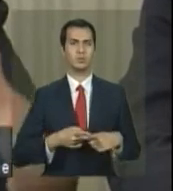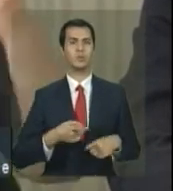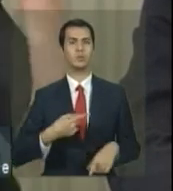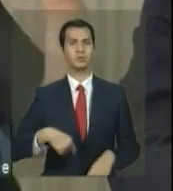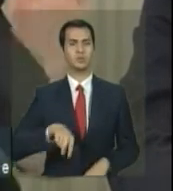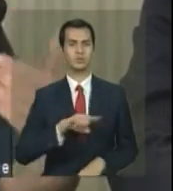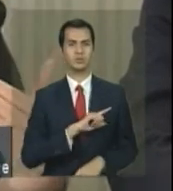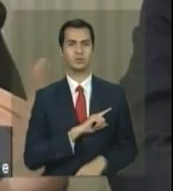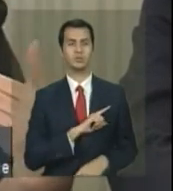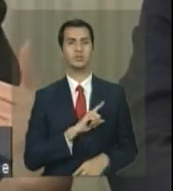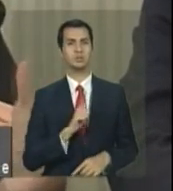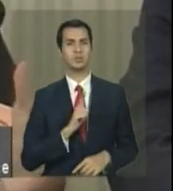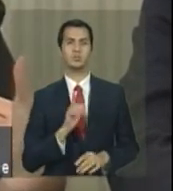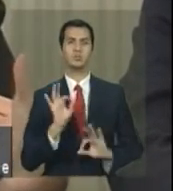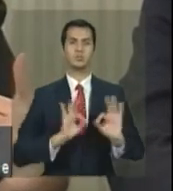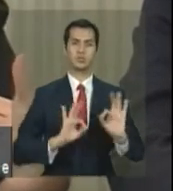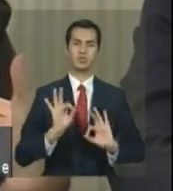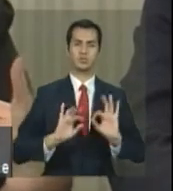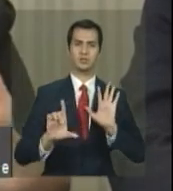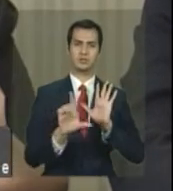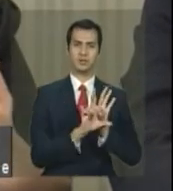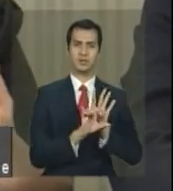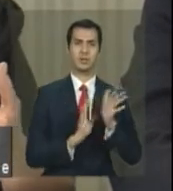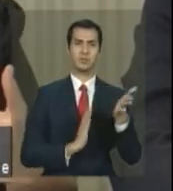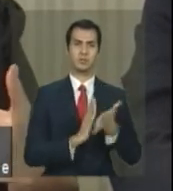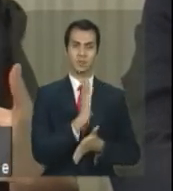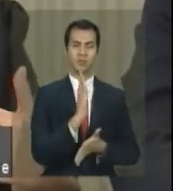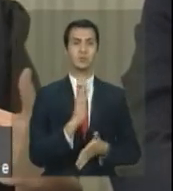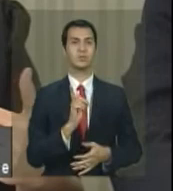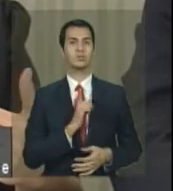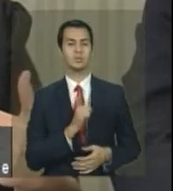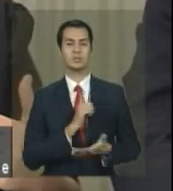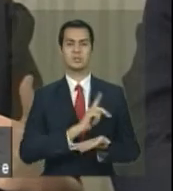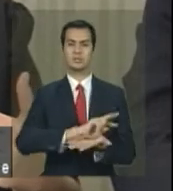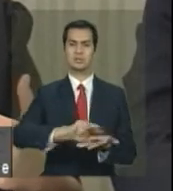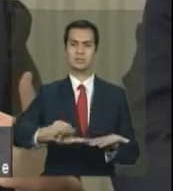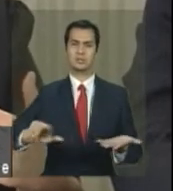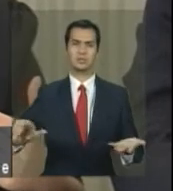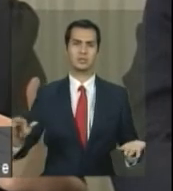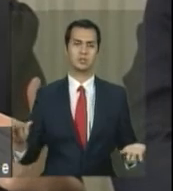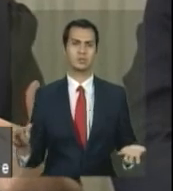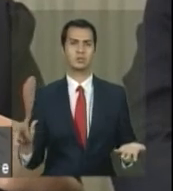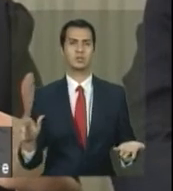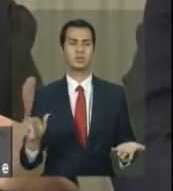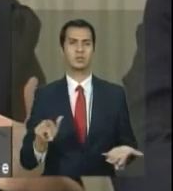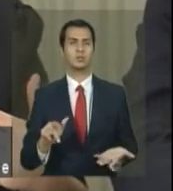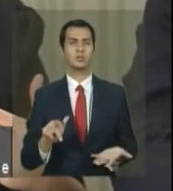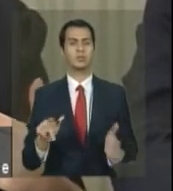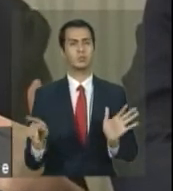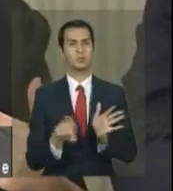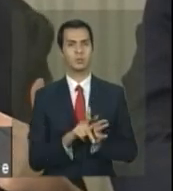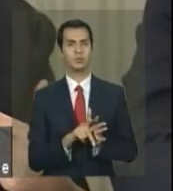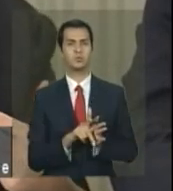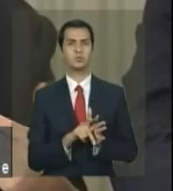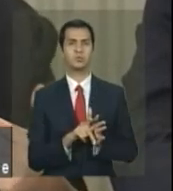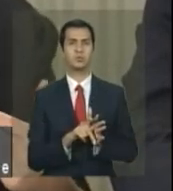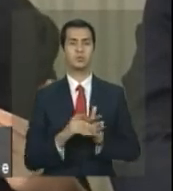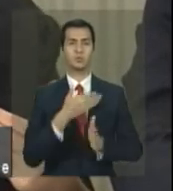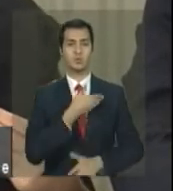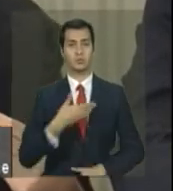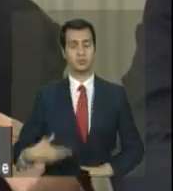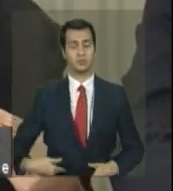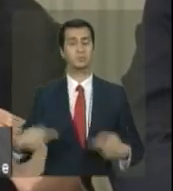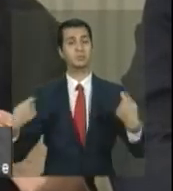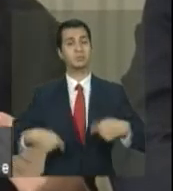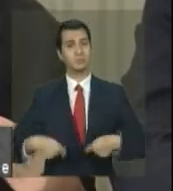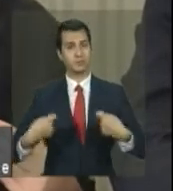o projeto de lei é aprovado, dispara um conjunto de atos do poder público que têm que ser